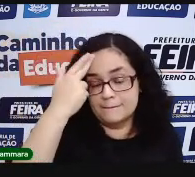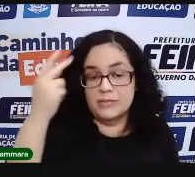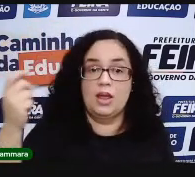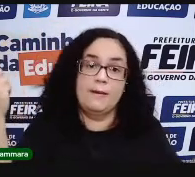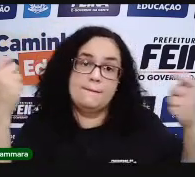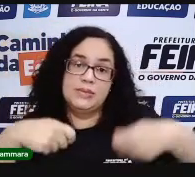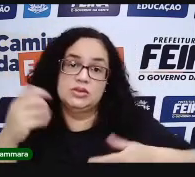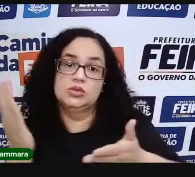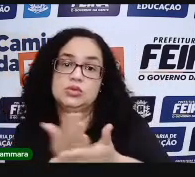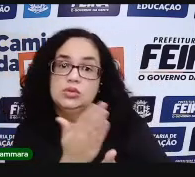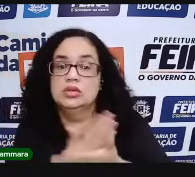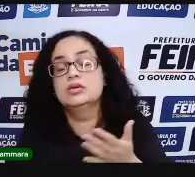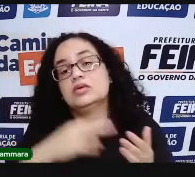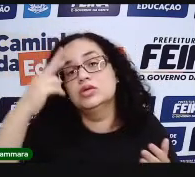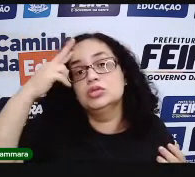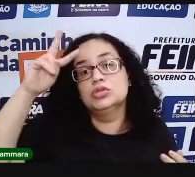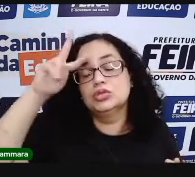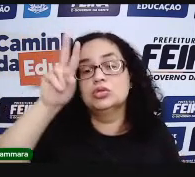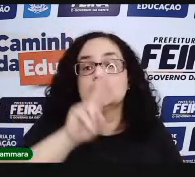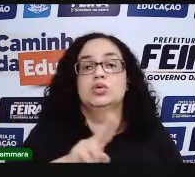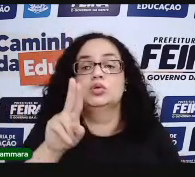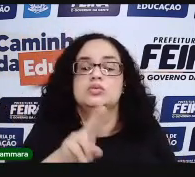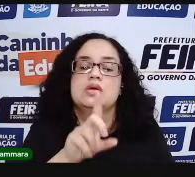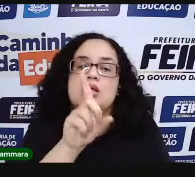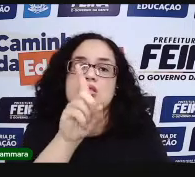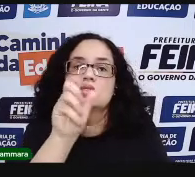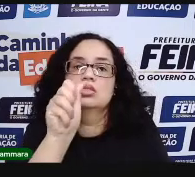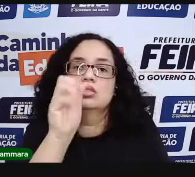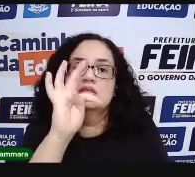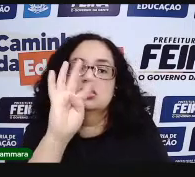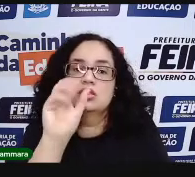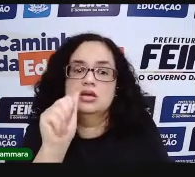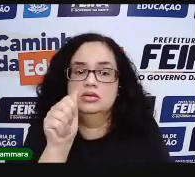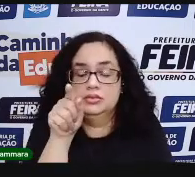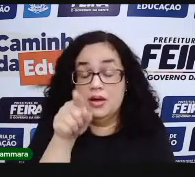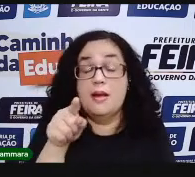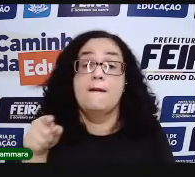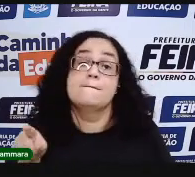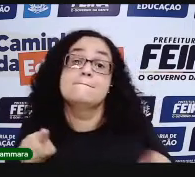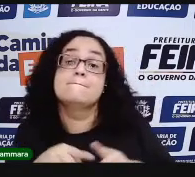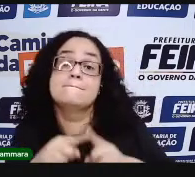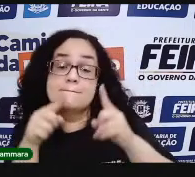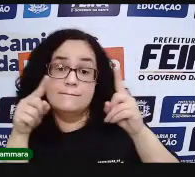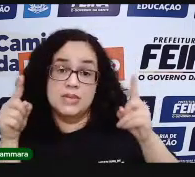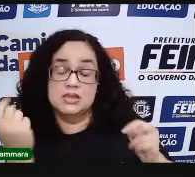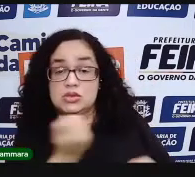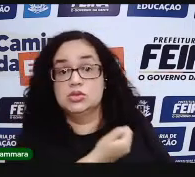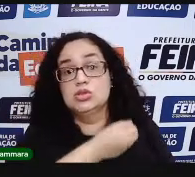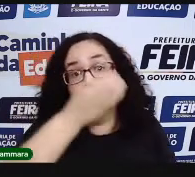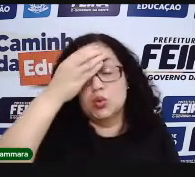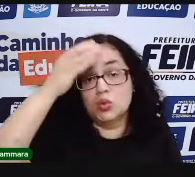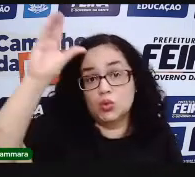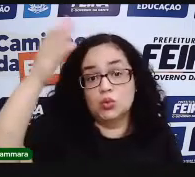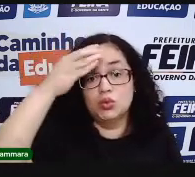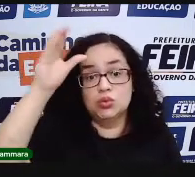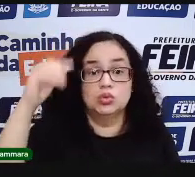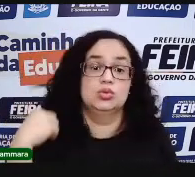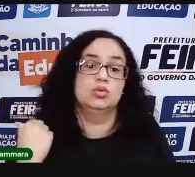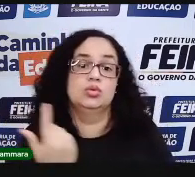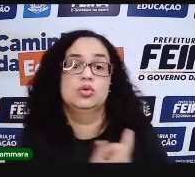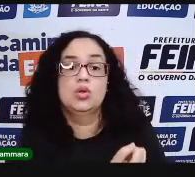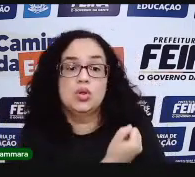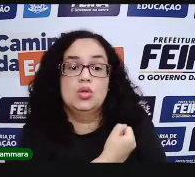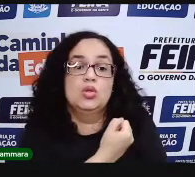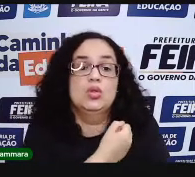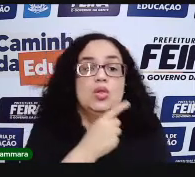A gente, principalmente nos livros de história, que fala muito de data, tem muito sistema de numeração romano. Mas, na nossa cultura, a gente